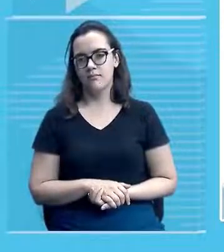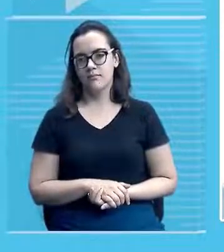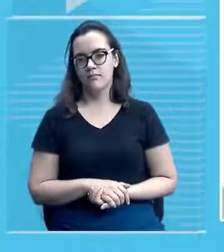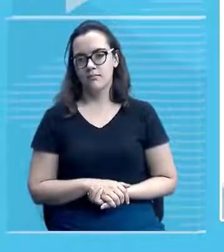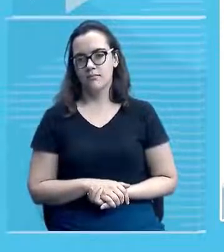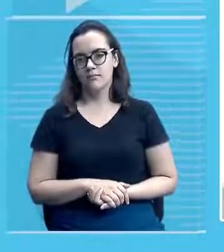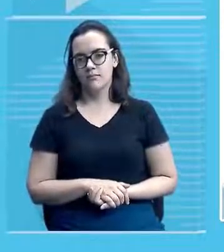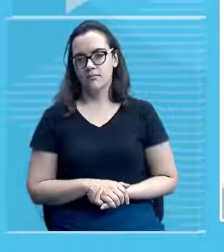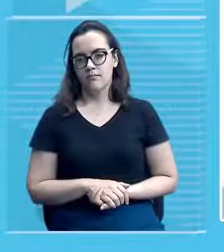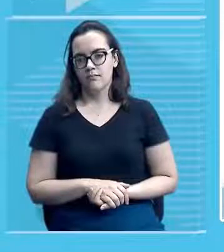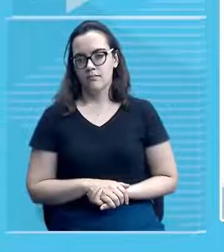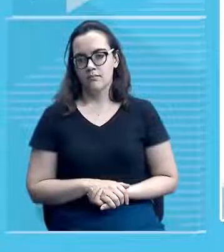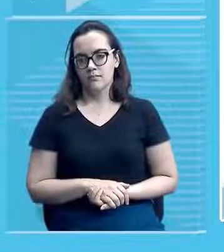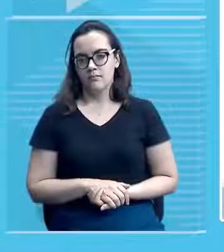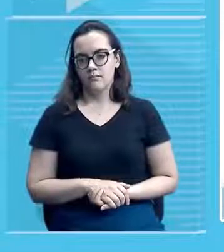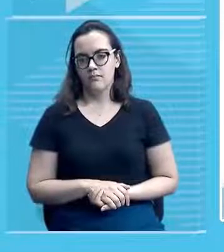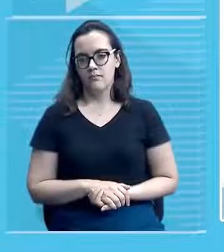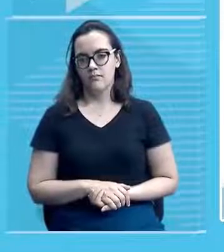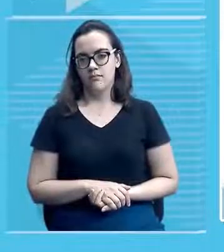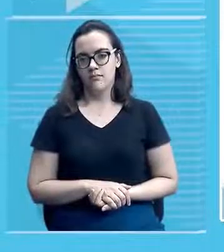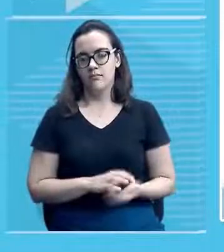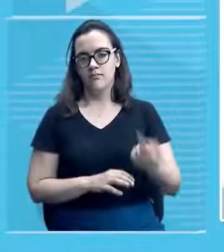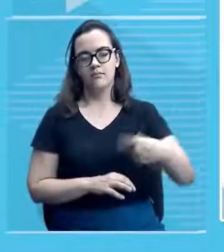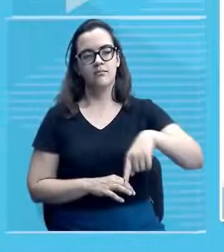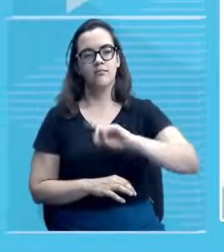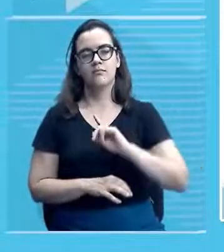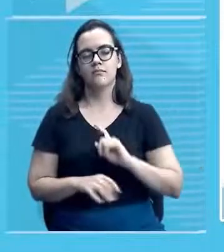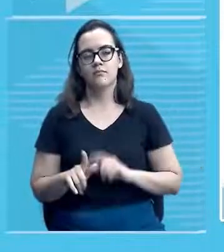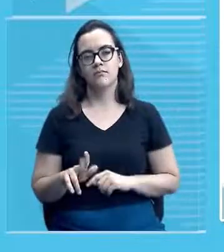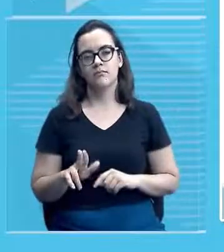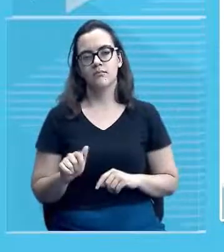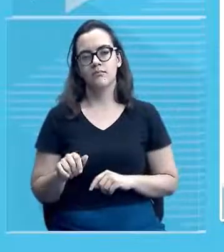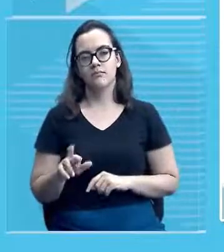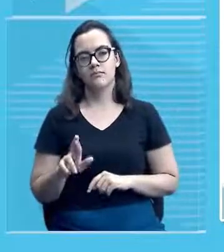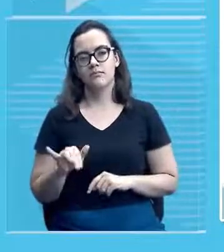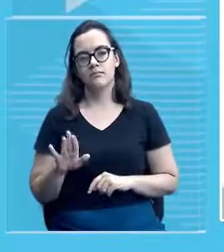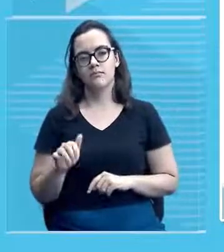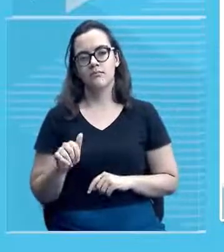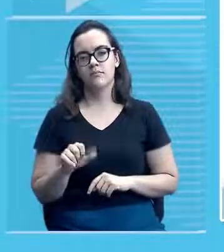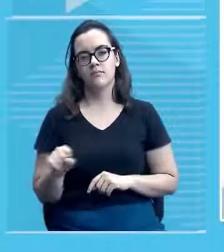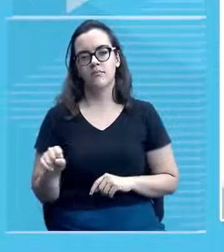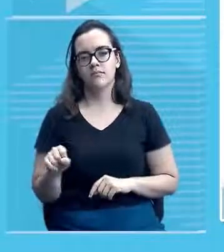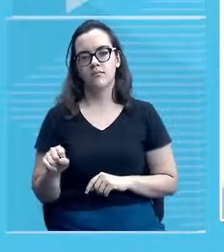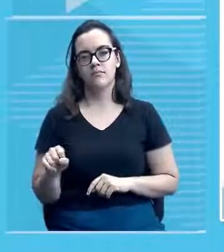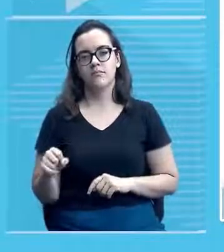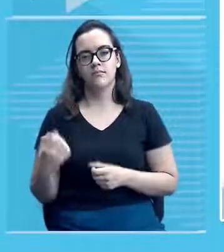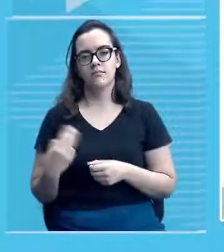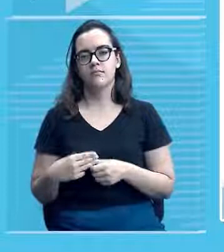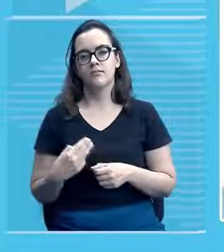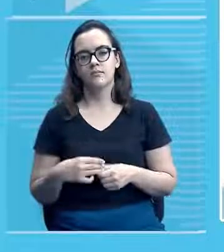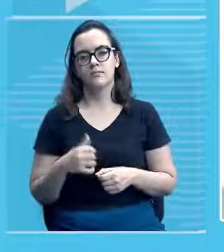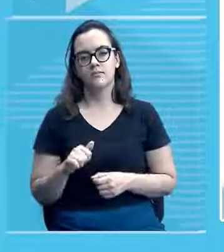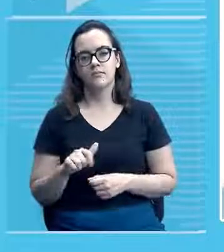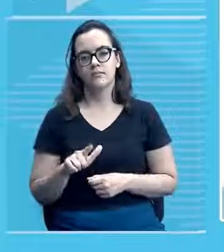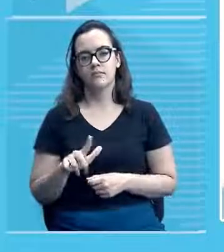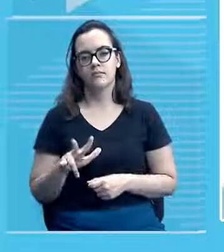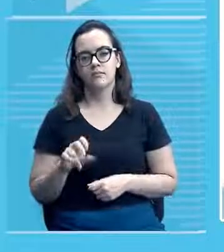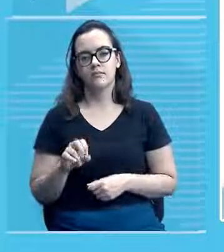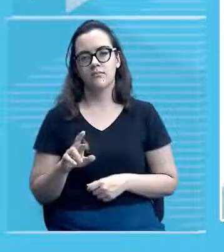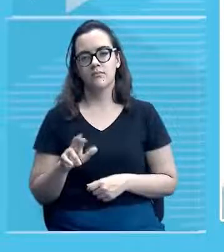Galeria de Guaribas, Alvorada do Gurgueia, os nossos amigos de Isaías Coelho, né?